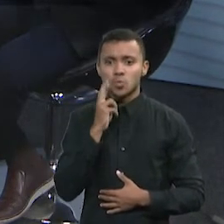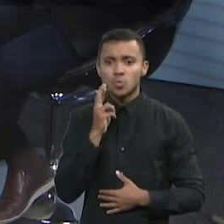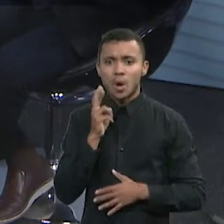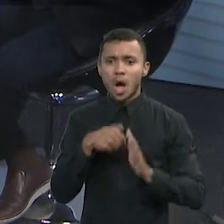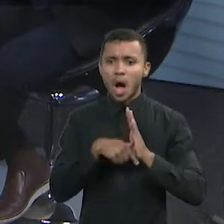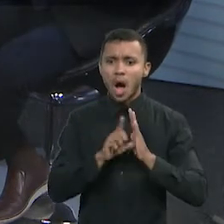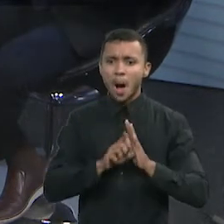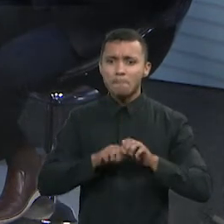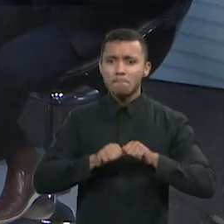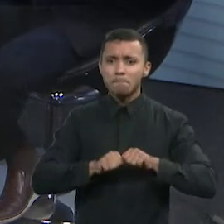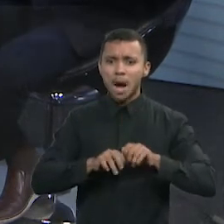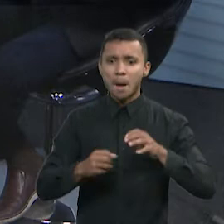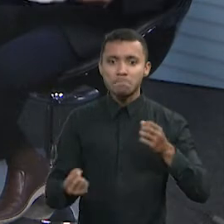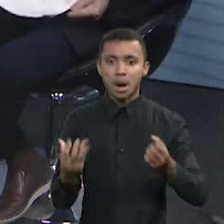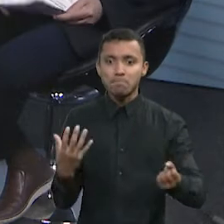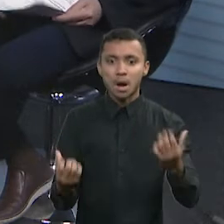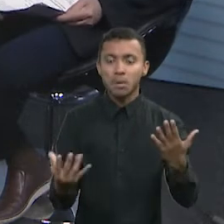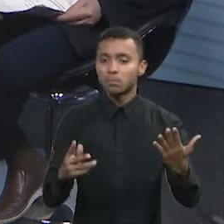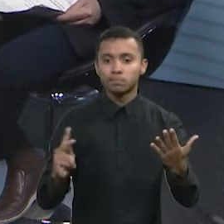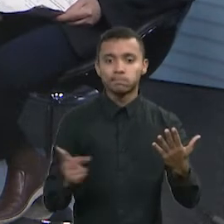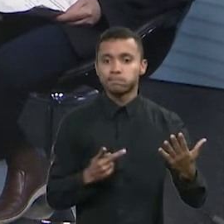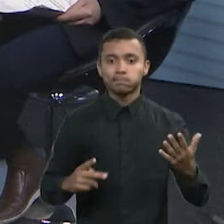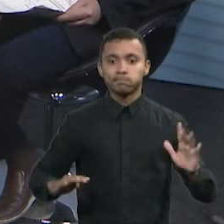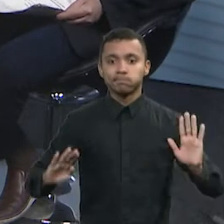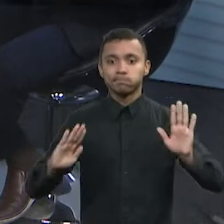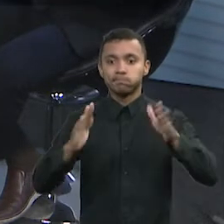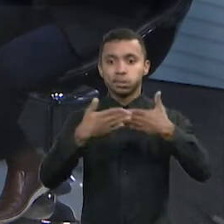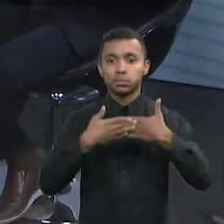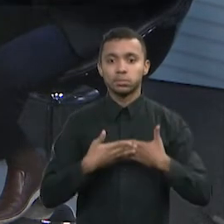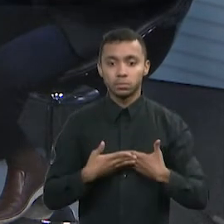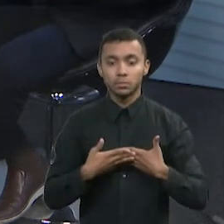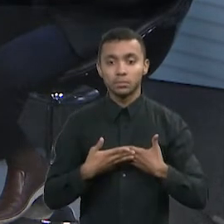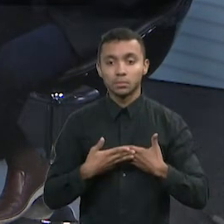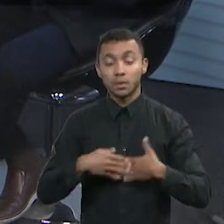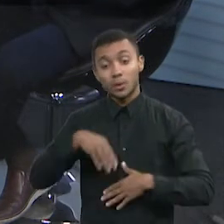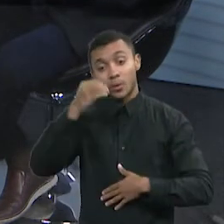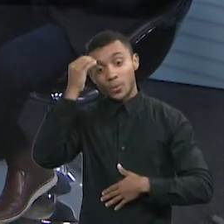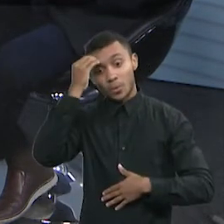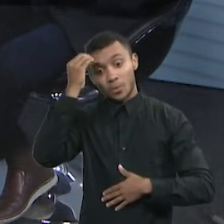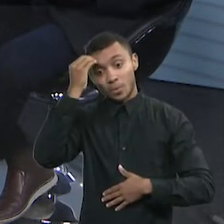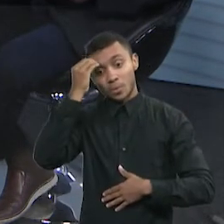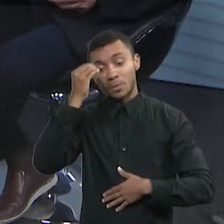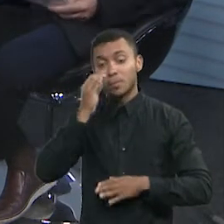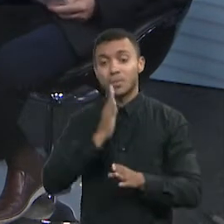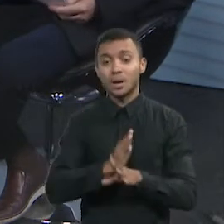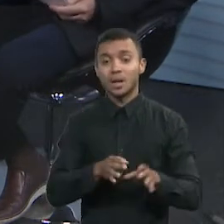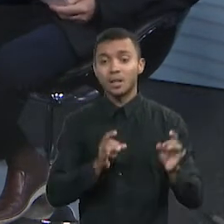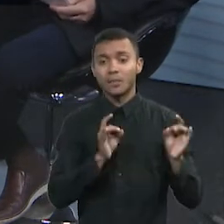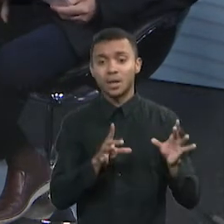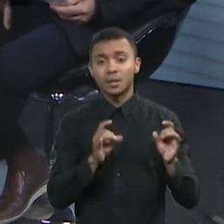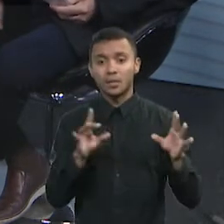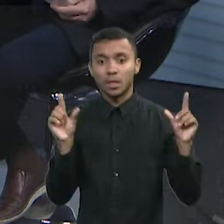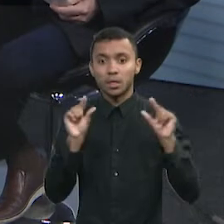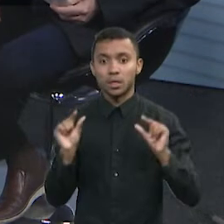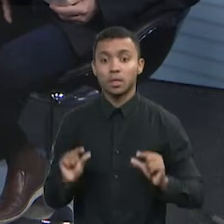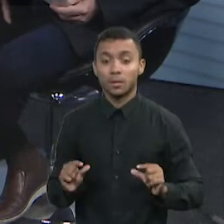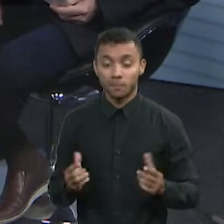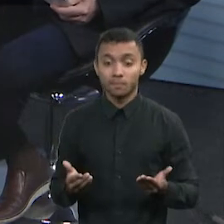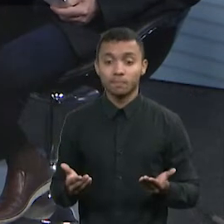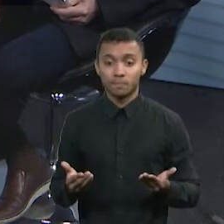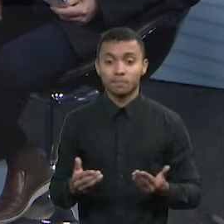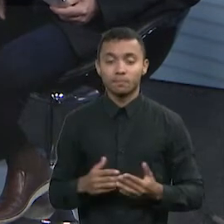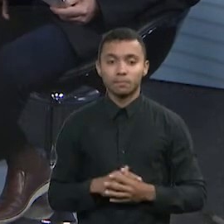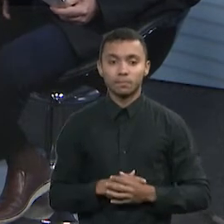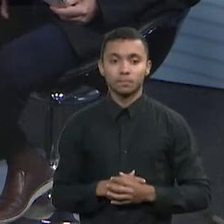espaços e terminou fechando grandes lojas por conta da queda, do fluxo, como falou aqui o amigo Raíl.